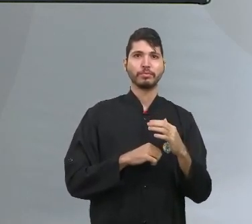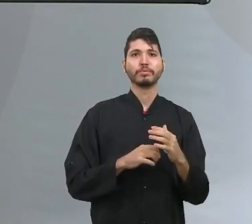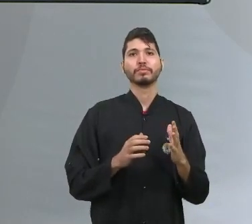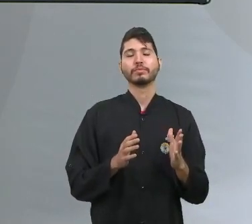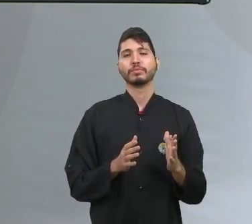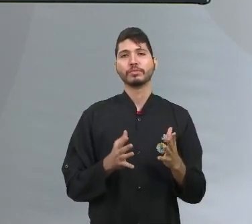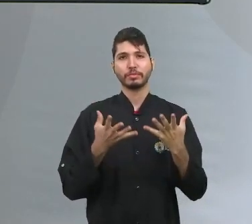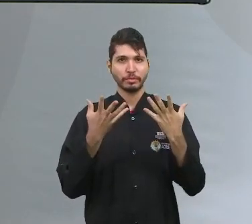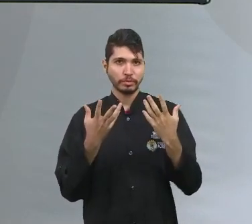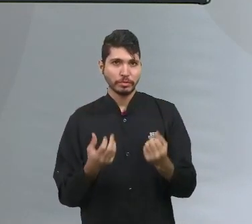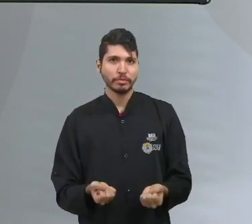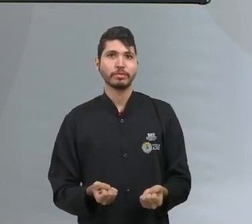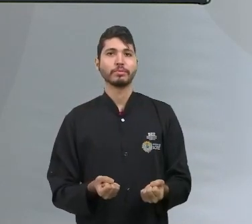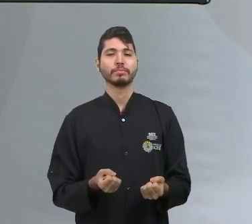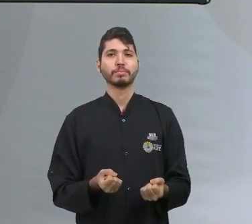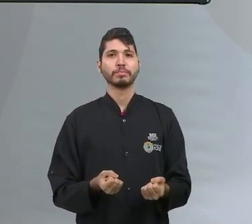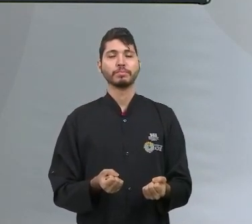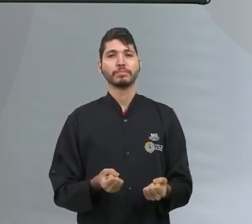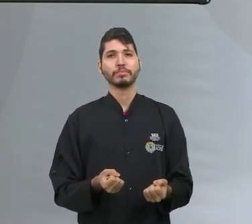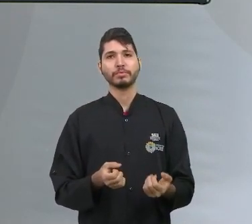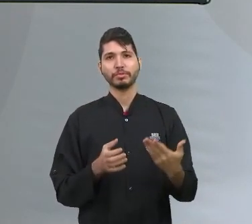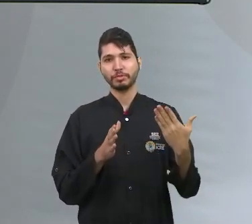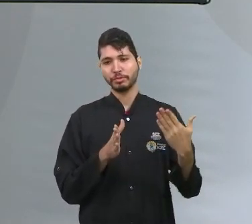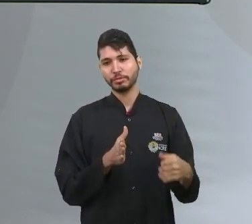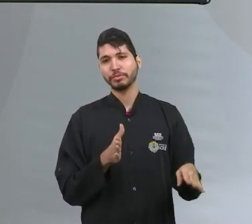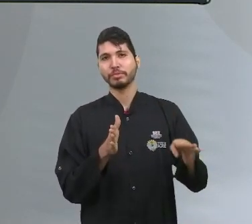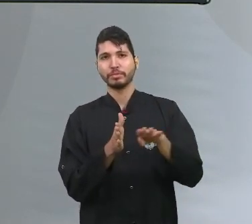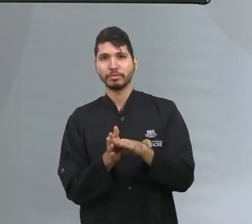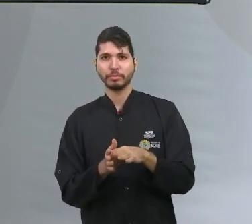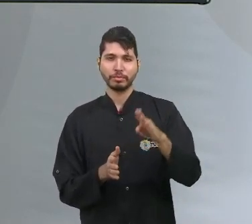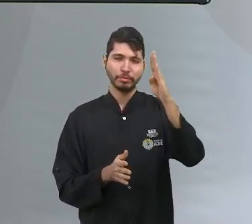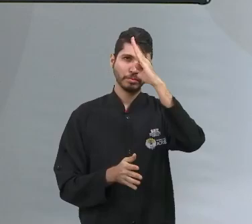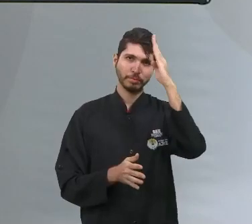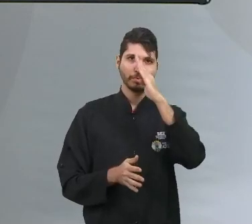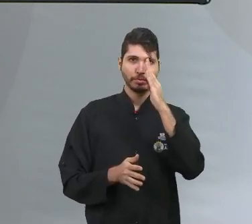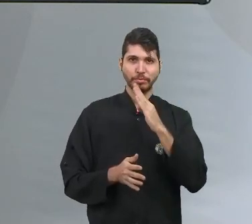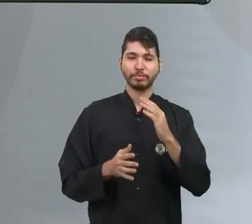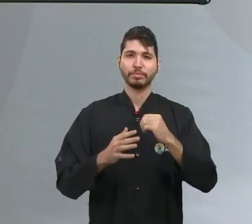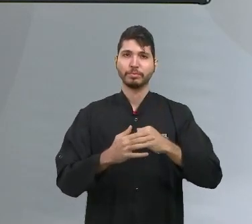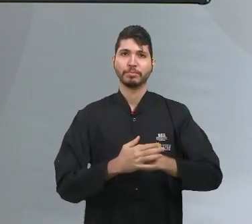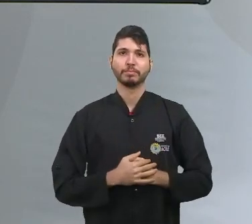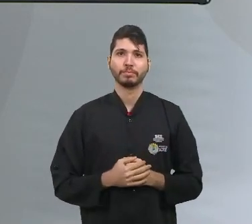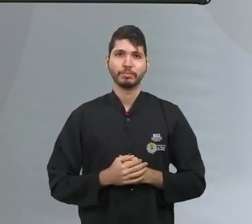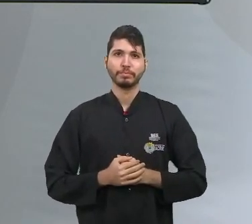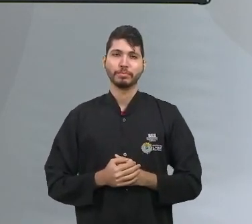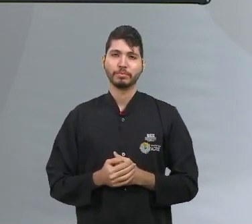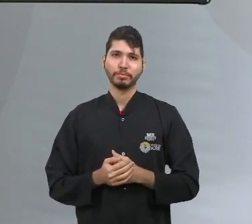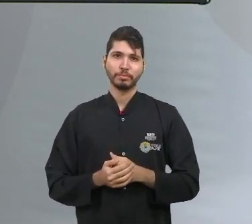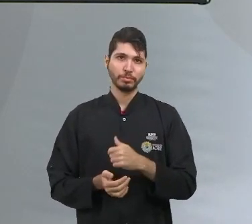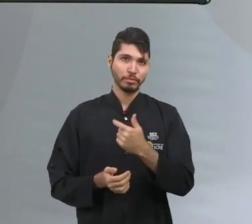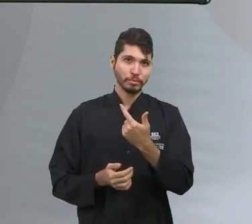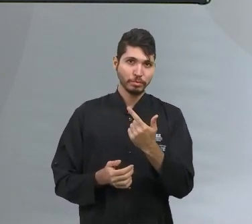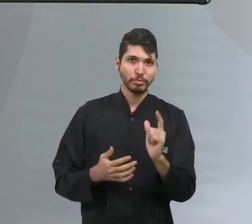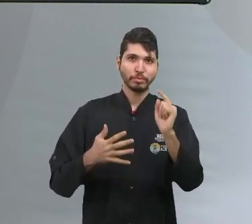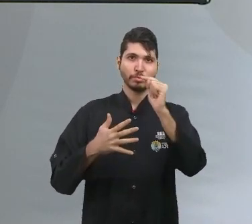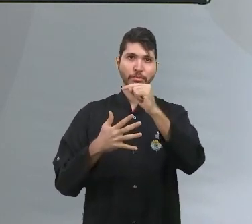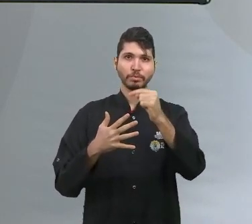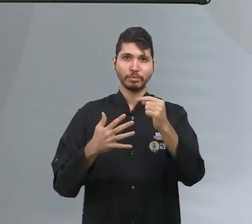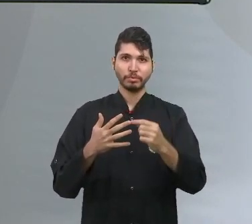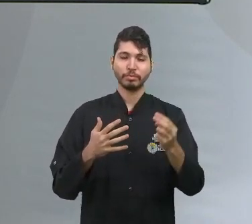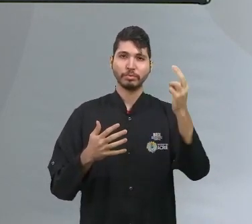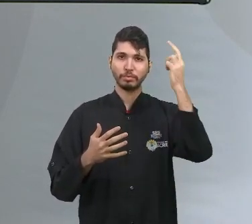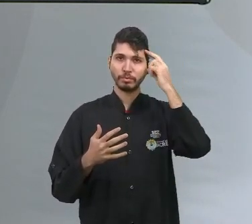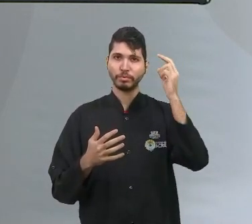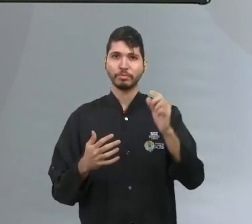localidade. Em outras palavras, uma outra sociedade com outras questões culturais, com outros valores,